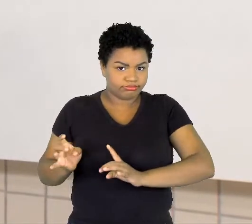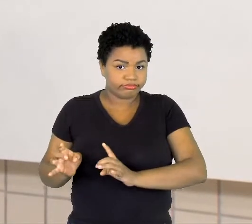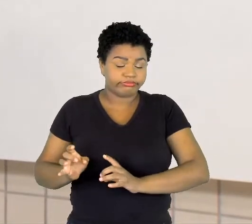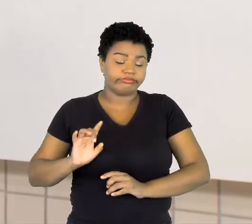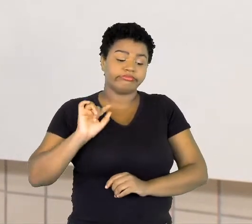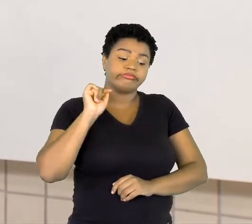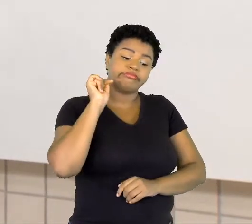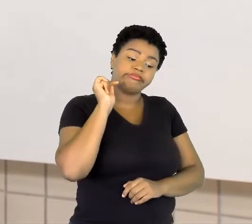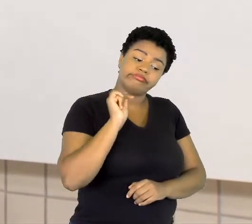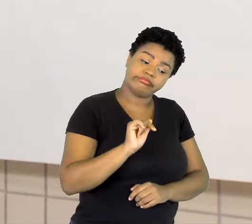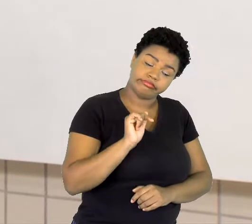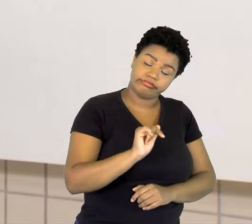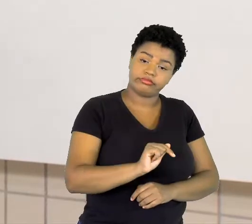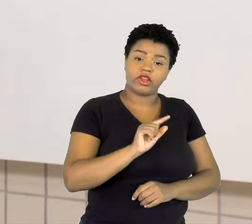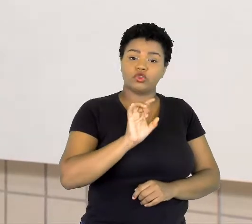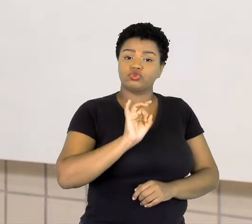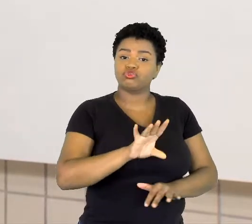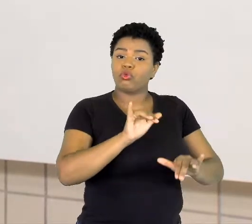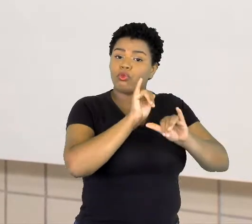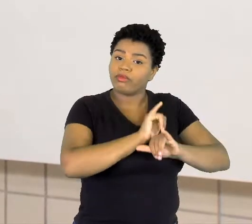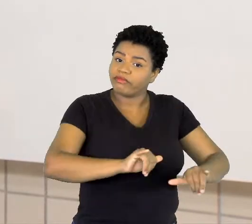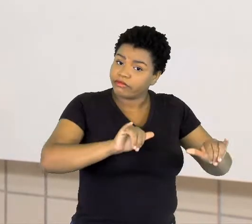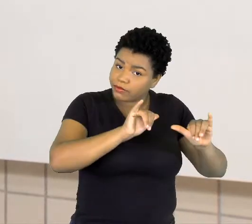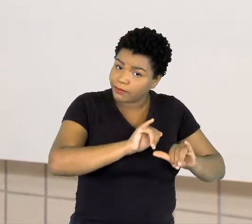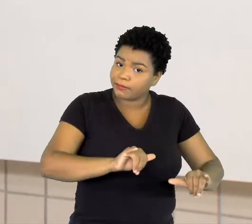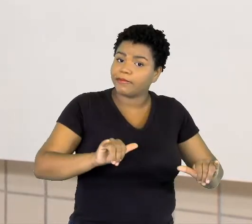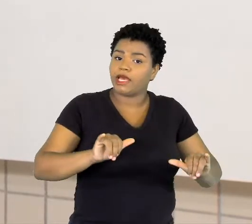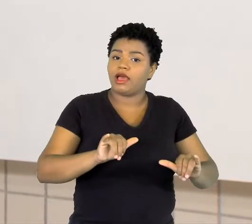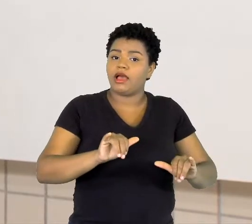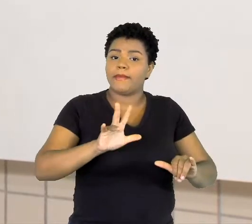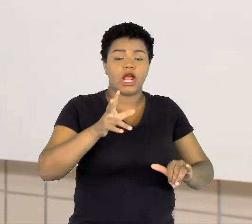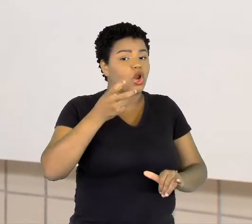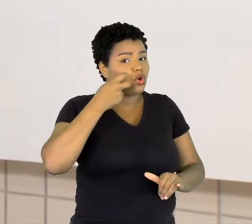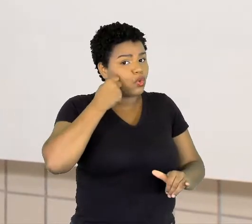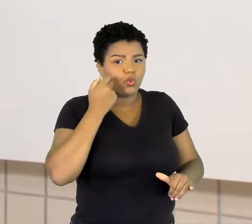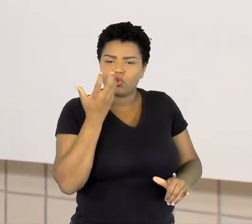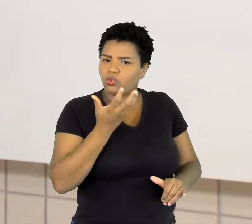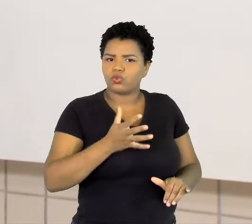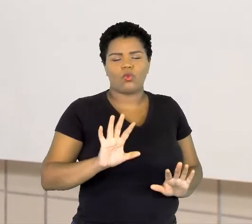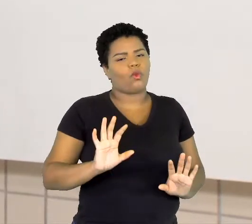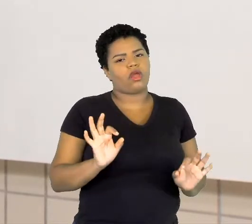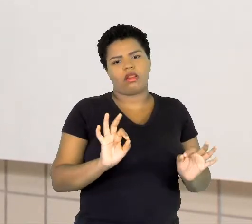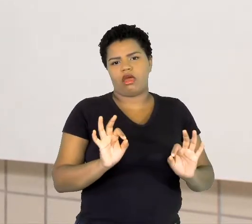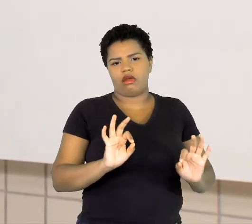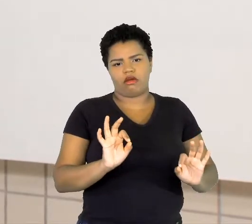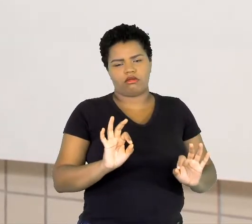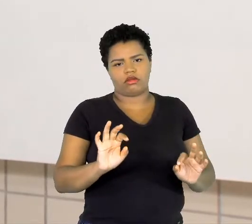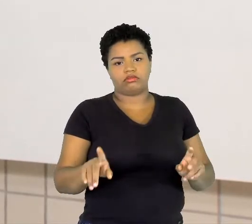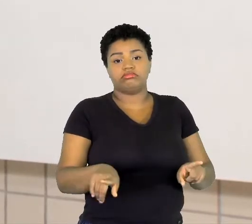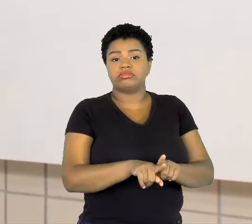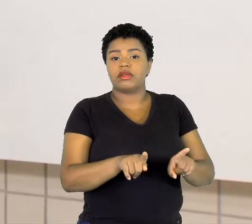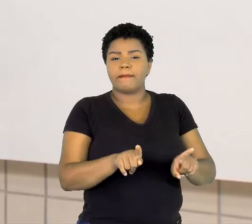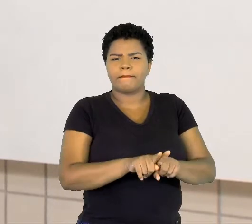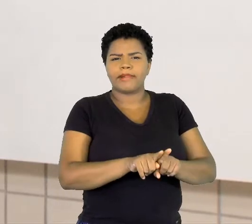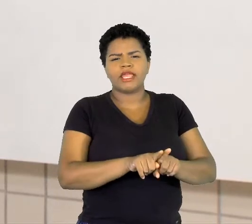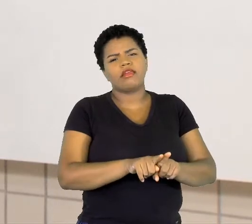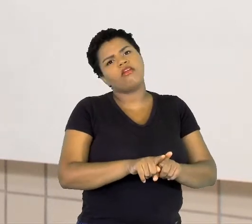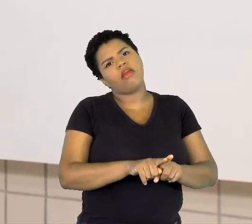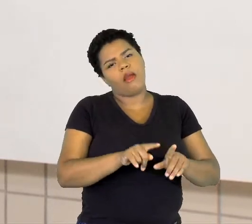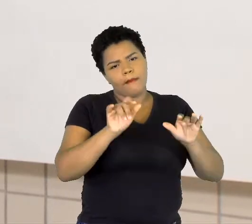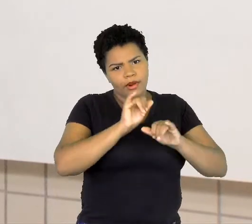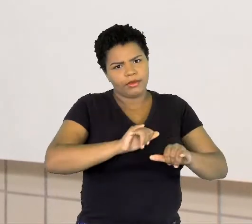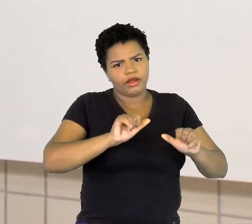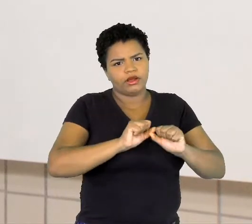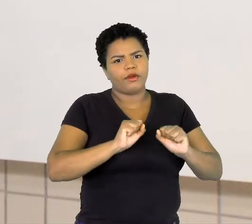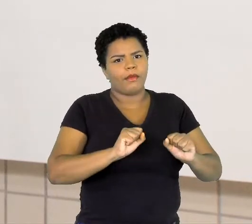intenção de informar, que é aquela propaganda sem fins lucrativos e aquela propaganda que promove um produto,